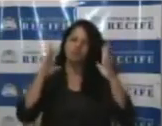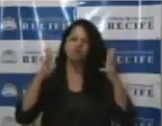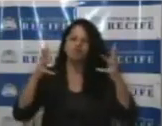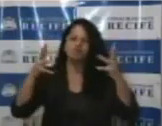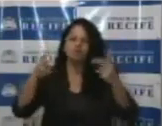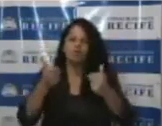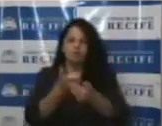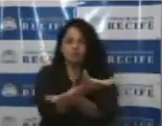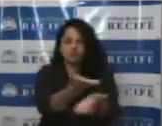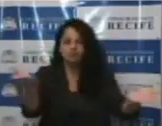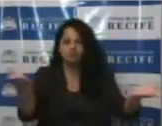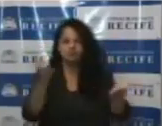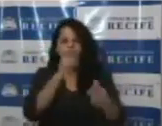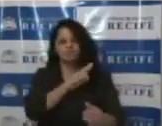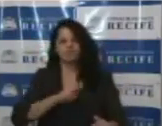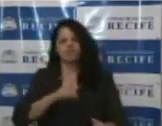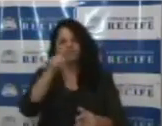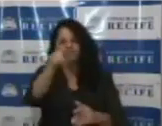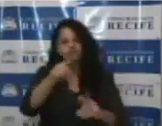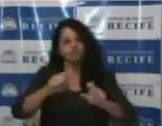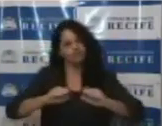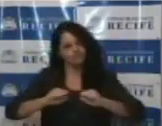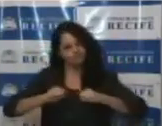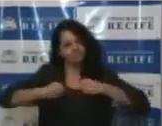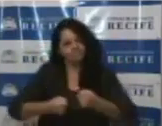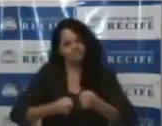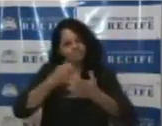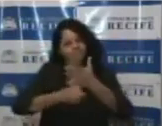vocês, que são os grandes guerreiros dessa história. Obrigada.